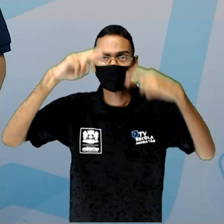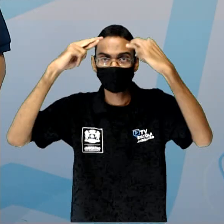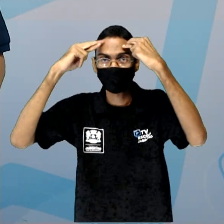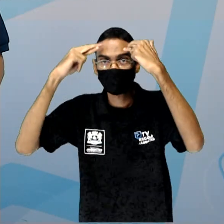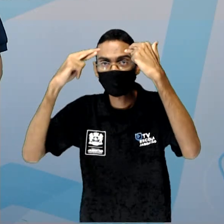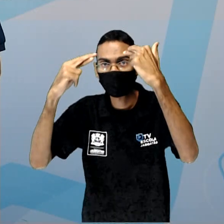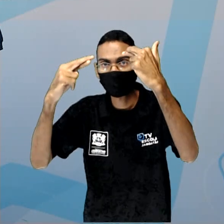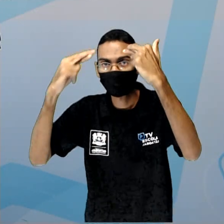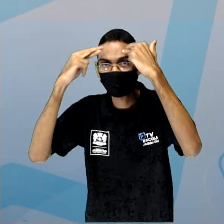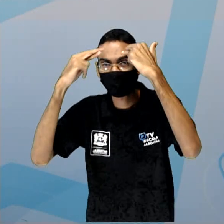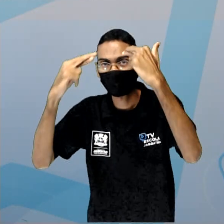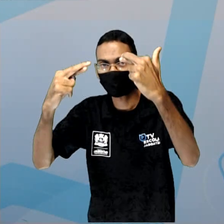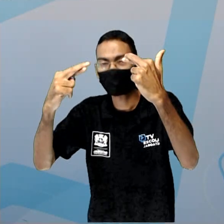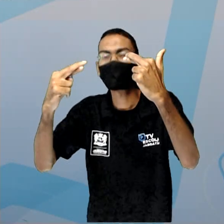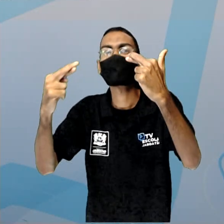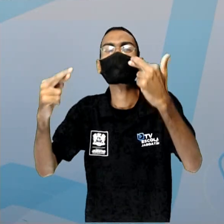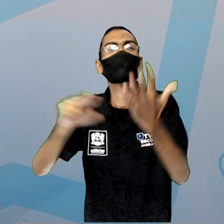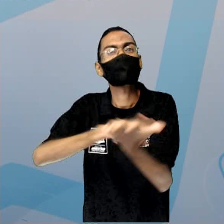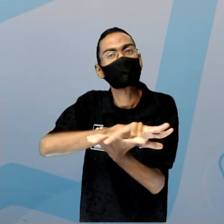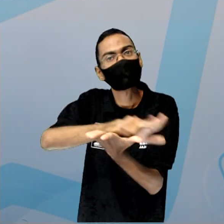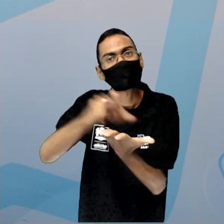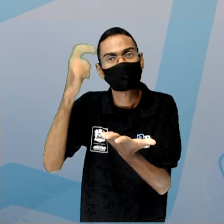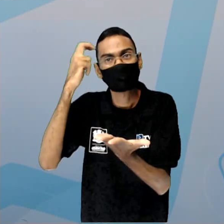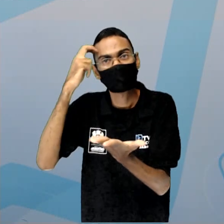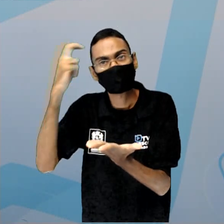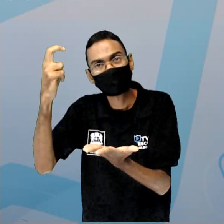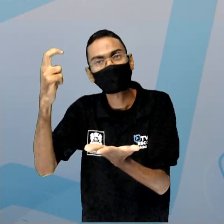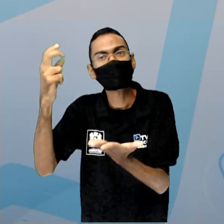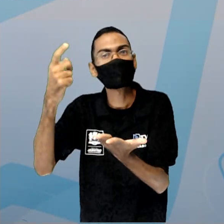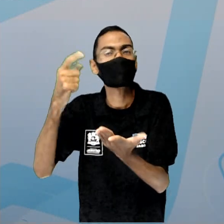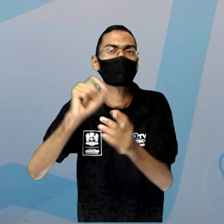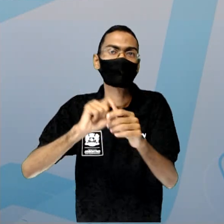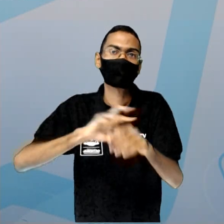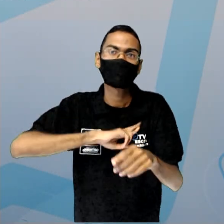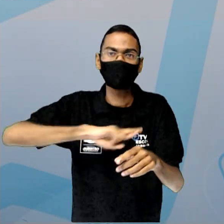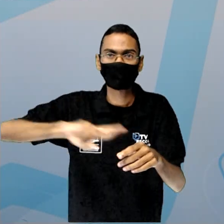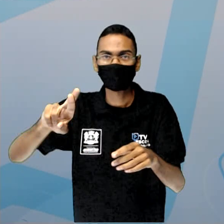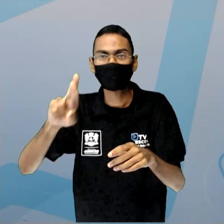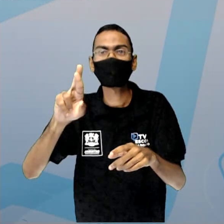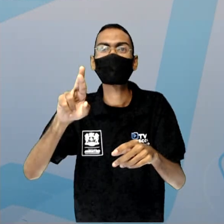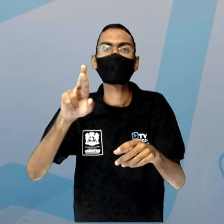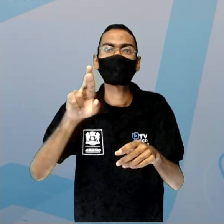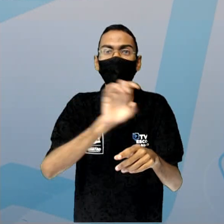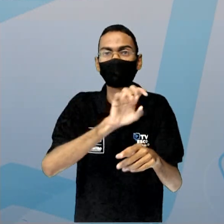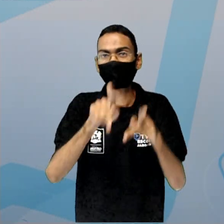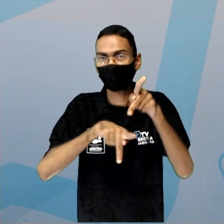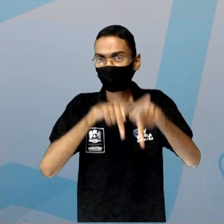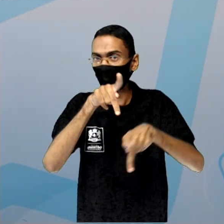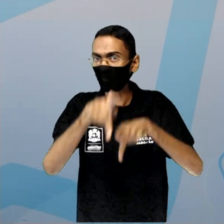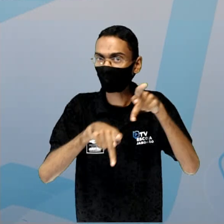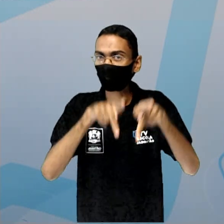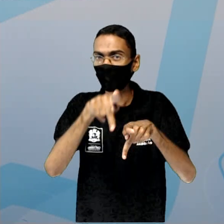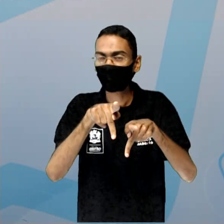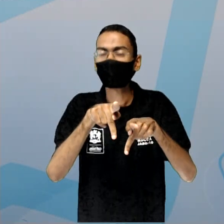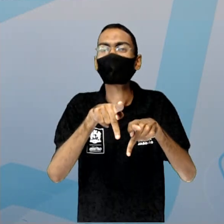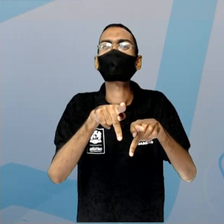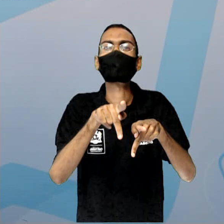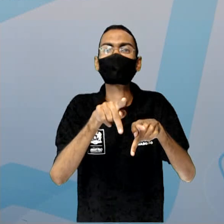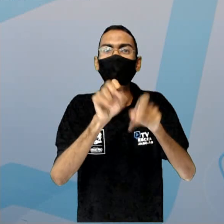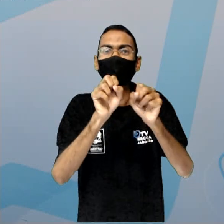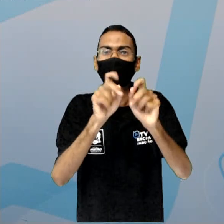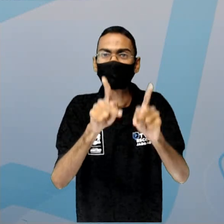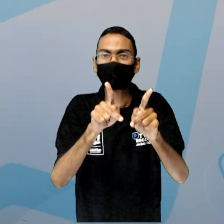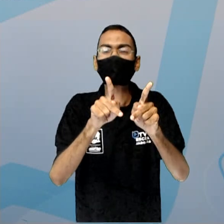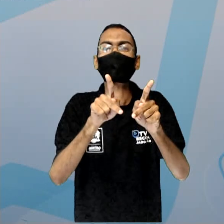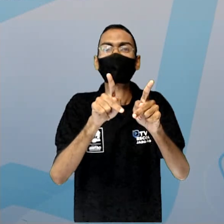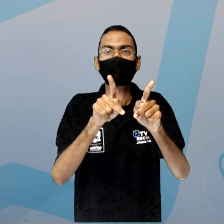cuidado com a diversidade cultural e religiosa de cada povo, tá certo? A gente não pode